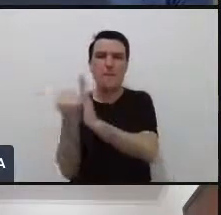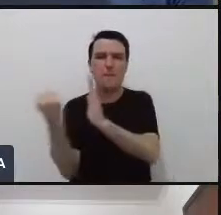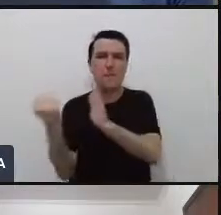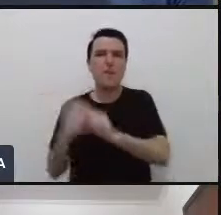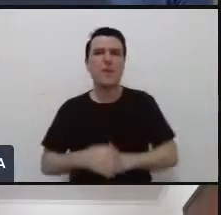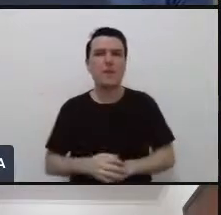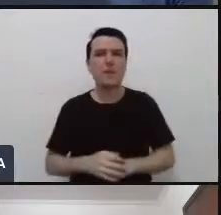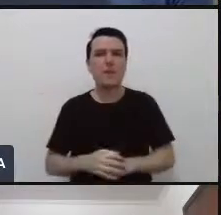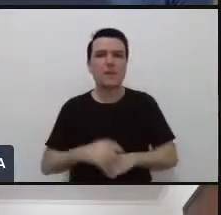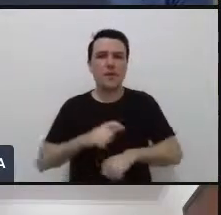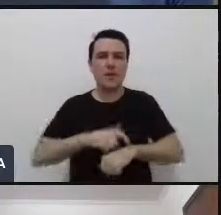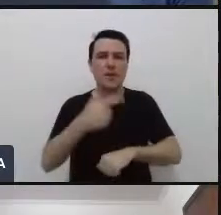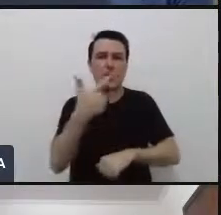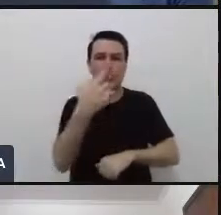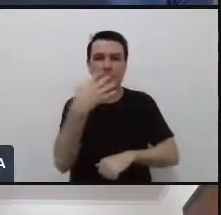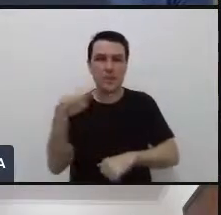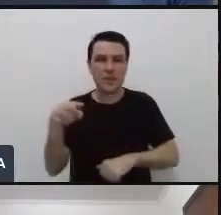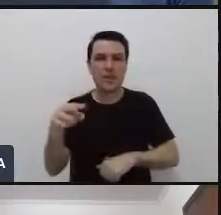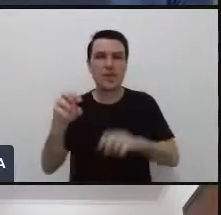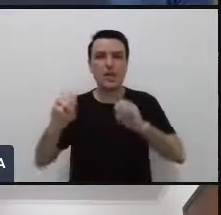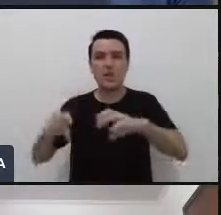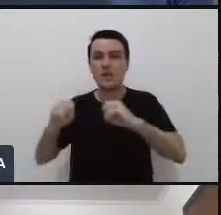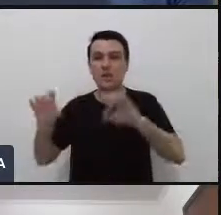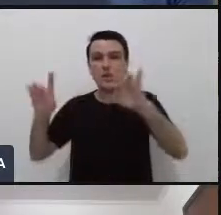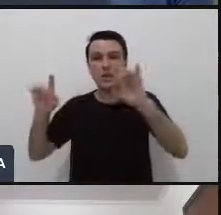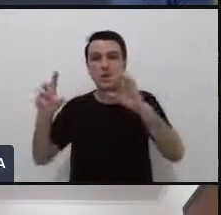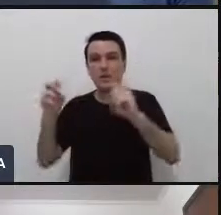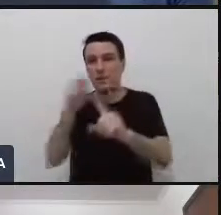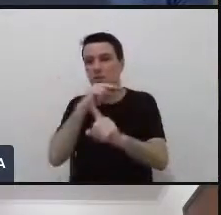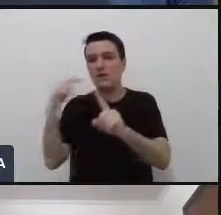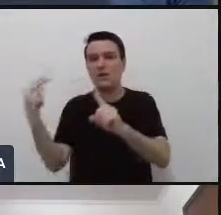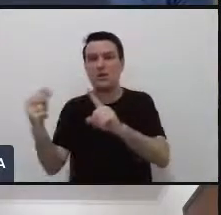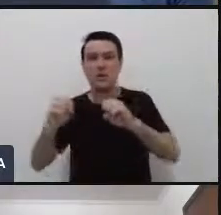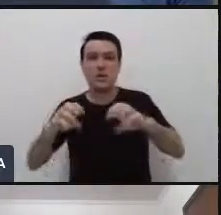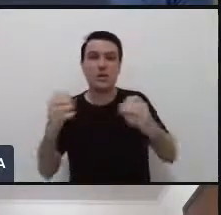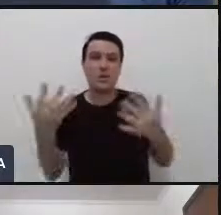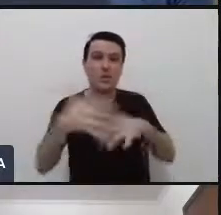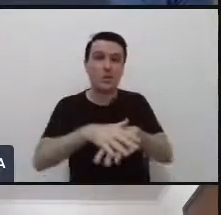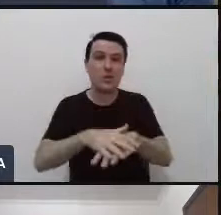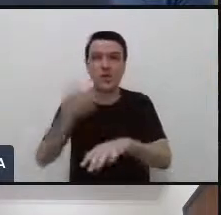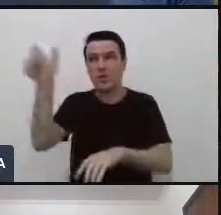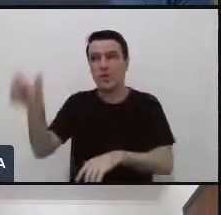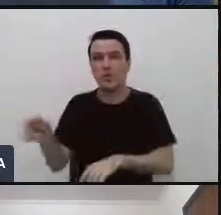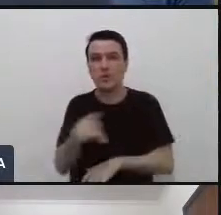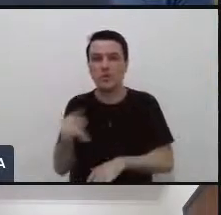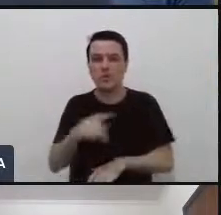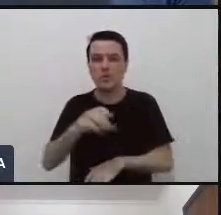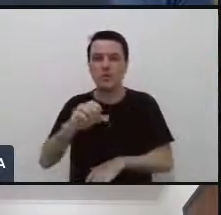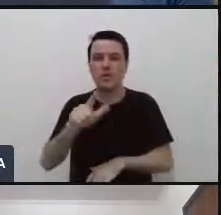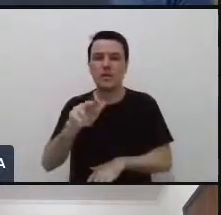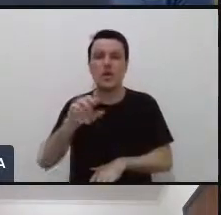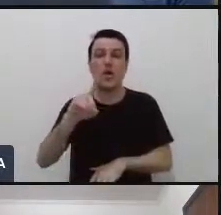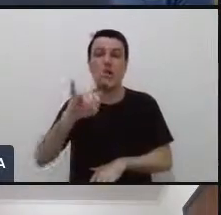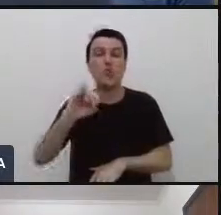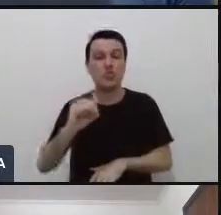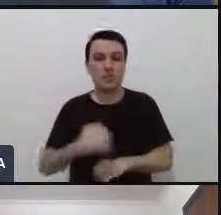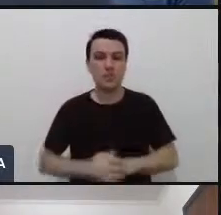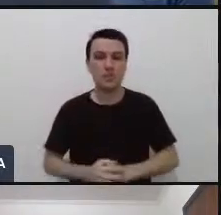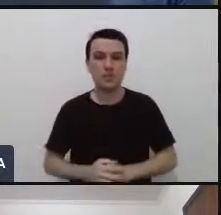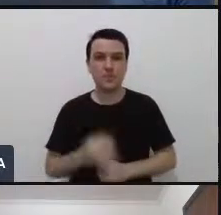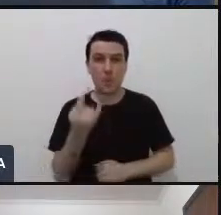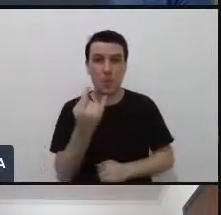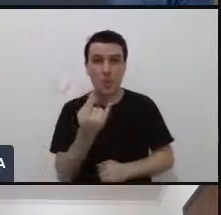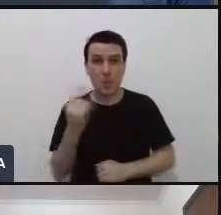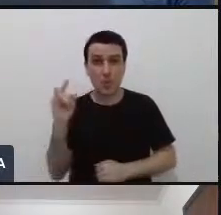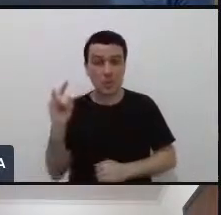a educação especial na perspectiva da educação inclusiva com o professor mestre Cláudio Adão da Rosa e encerrando então a